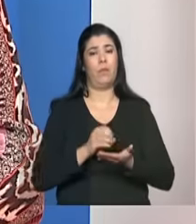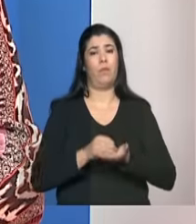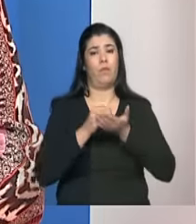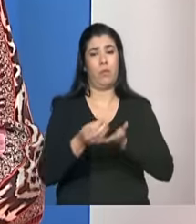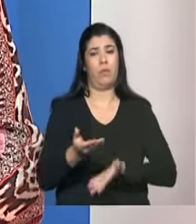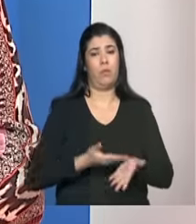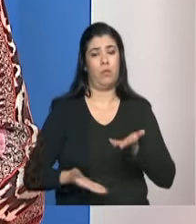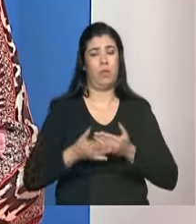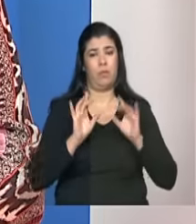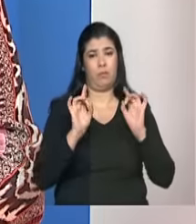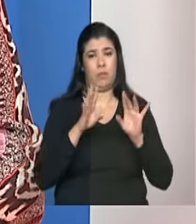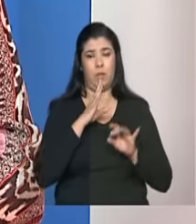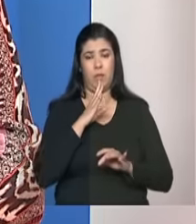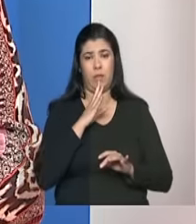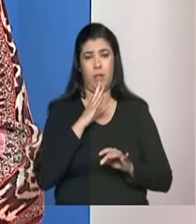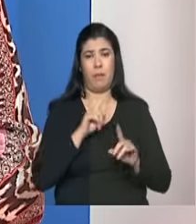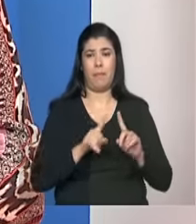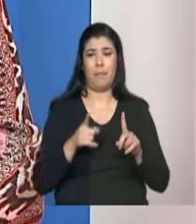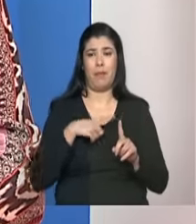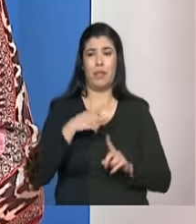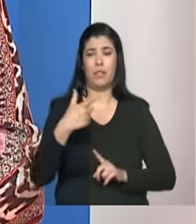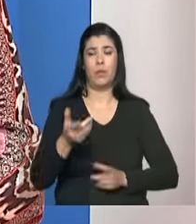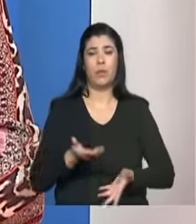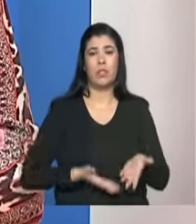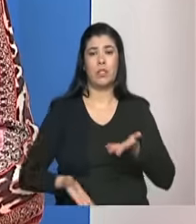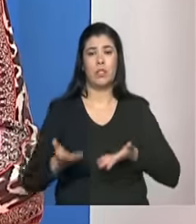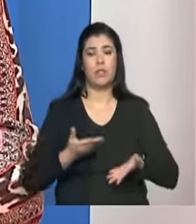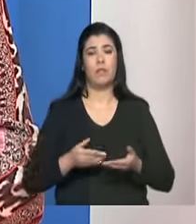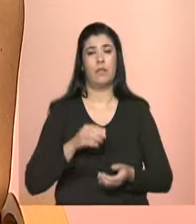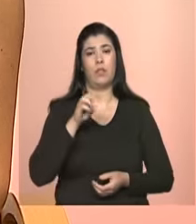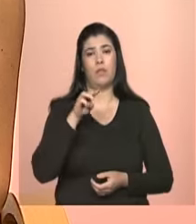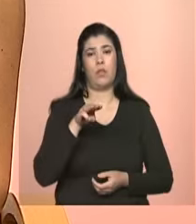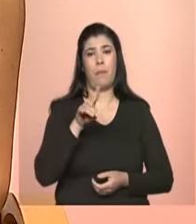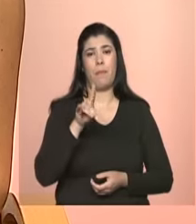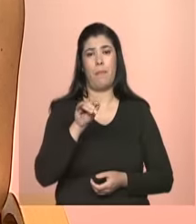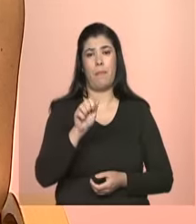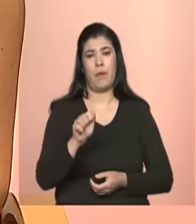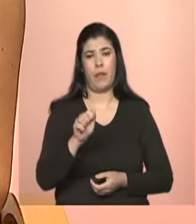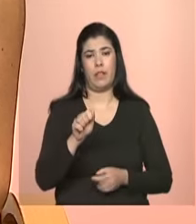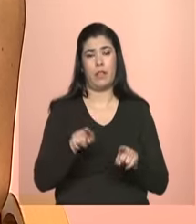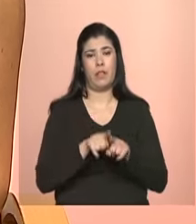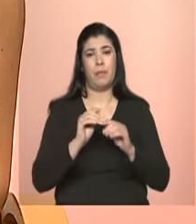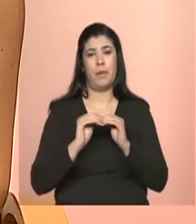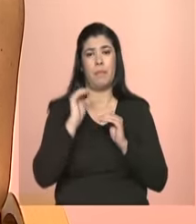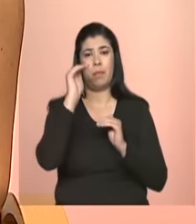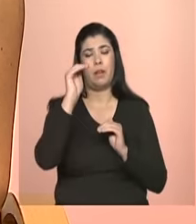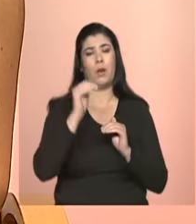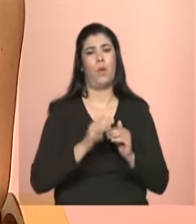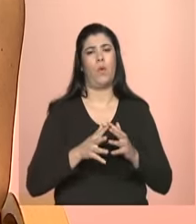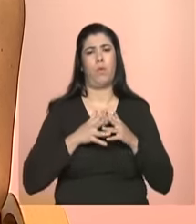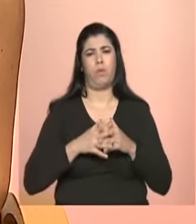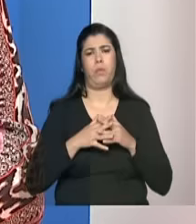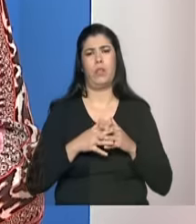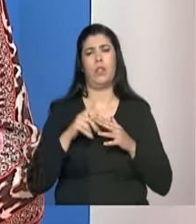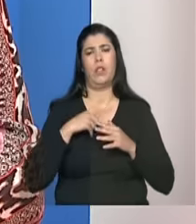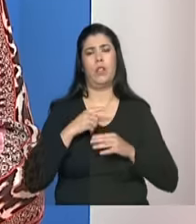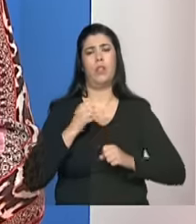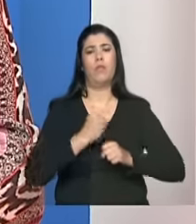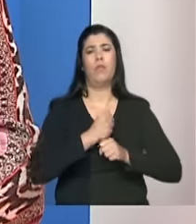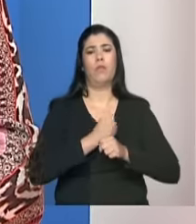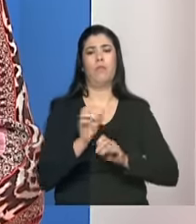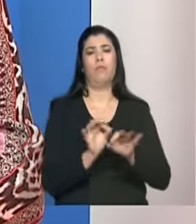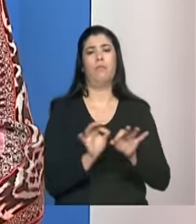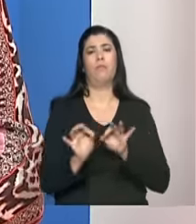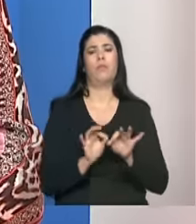serviços de média e alta complexidade acho que o que caracteriza é a especialização dessa oferta eles foram construídos mediante